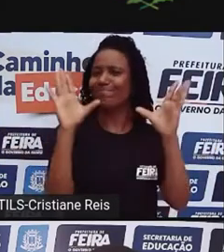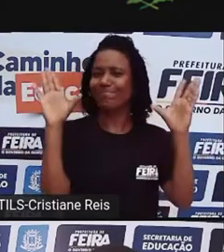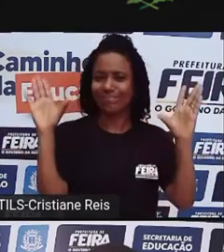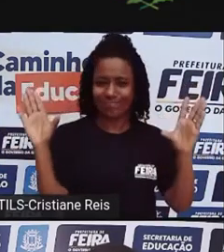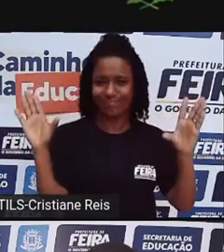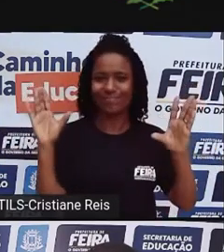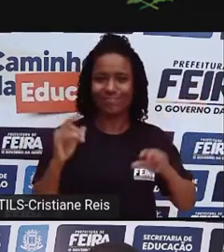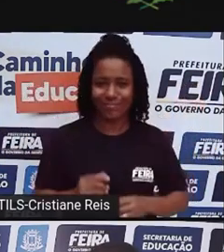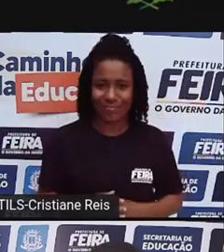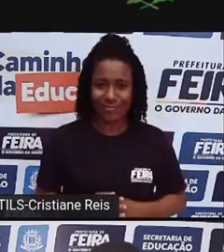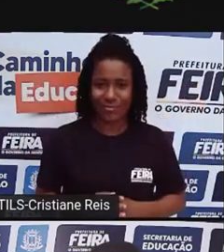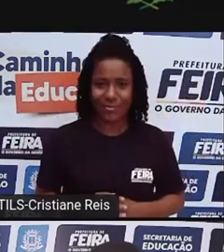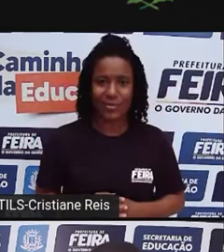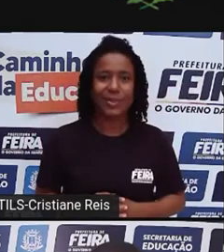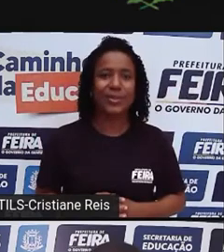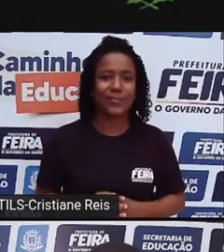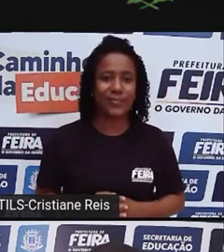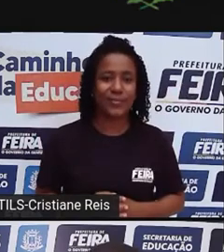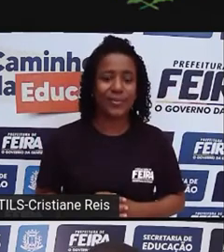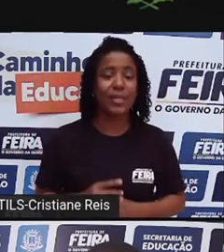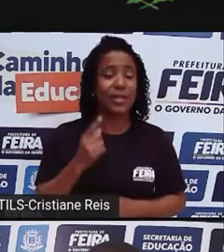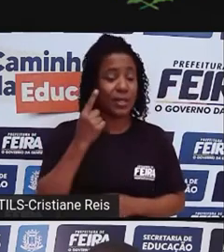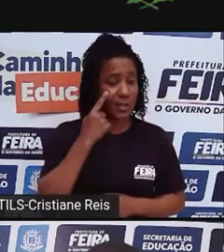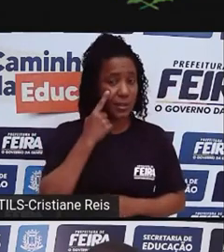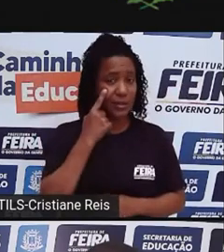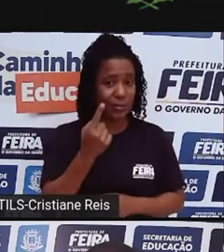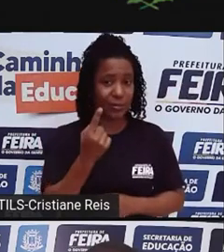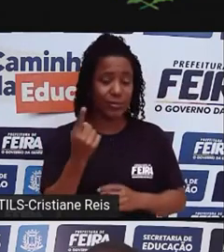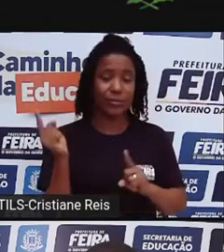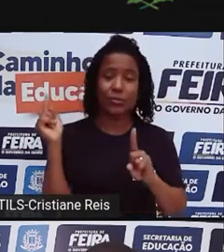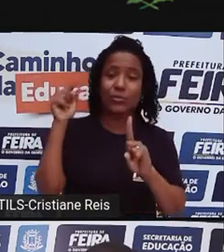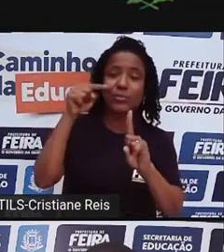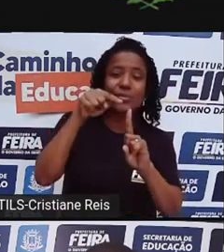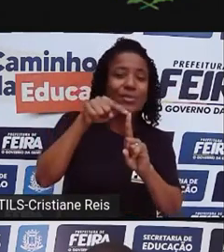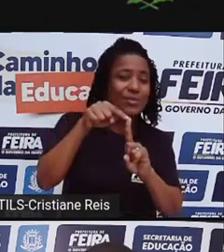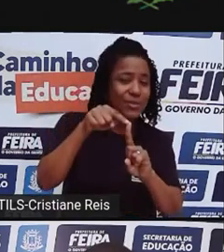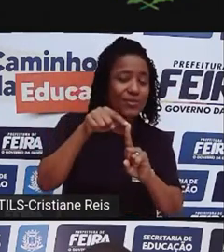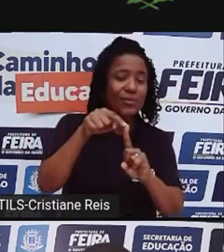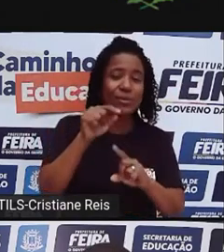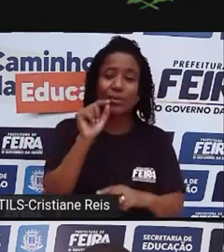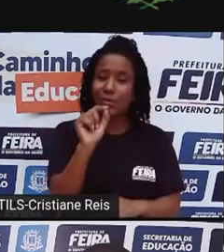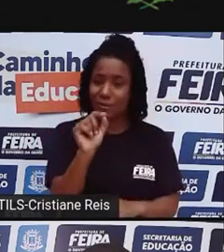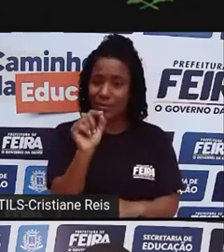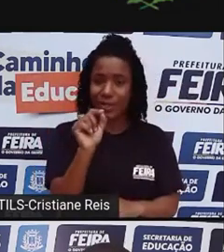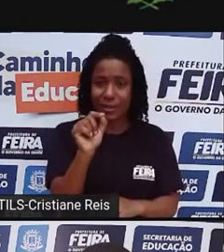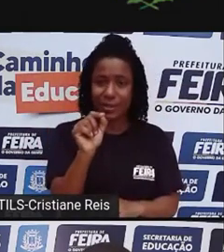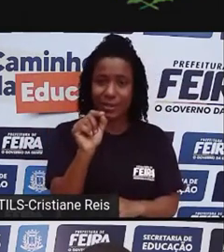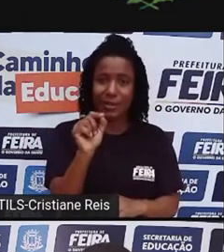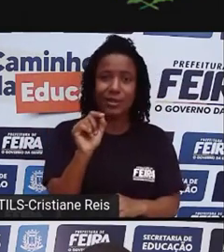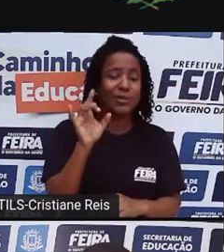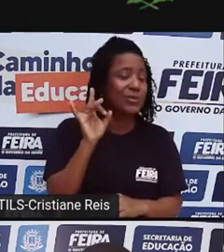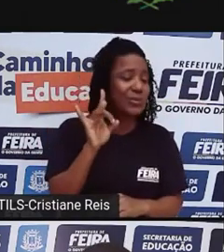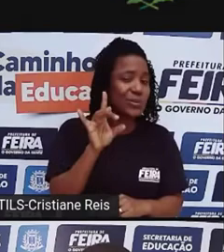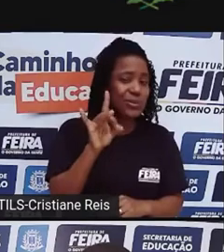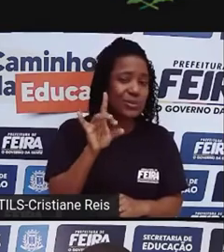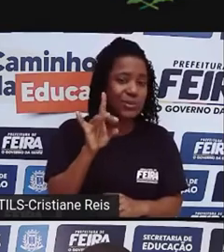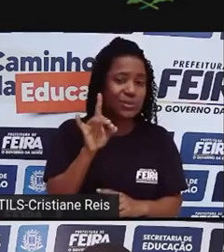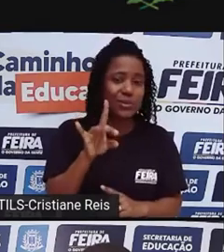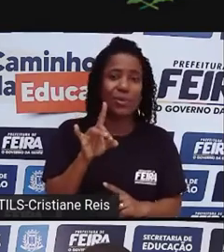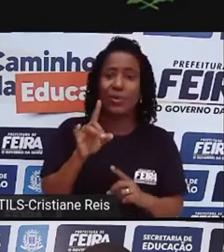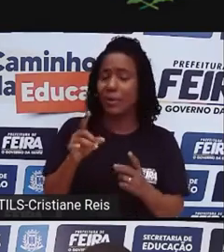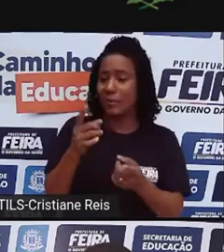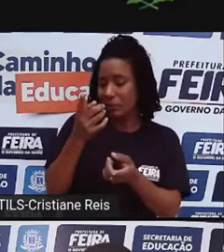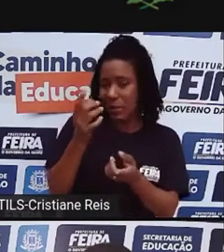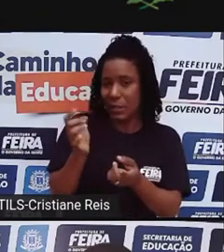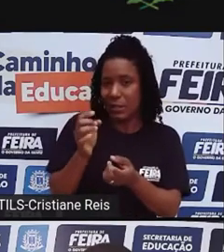que ela tenha um objetivo muito demarcado, não meramente de confrontar tudo que é eurocêntrico, né?